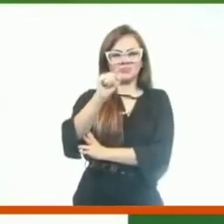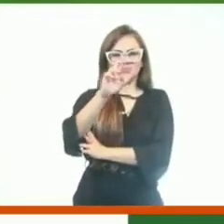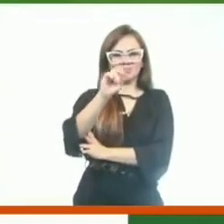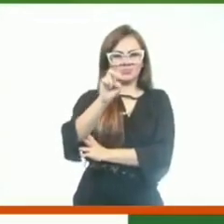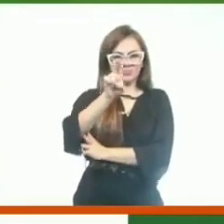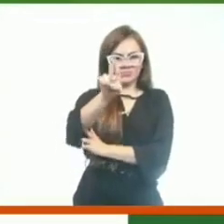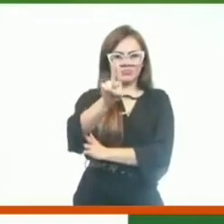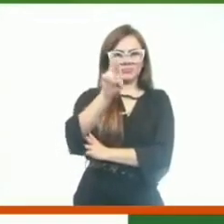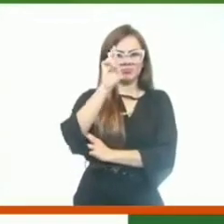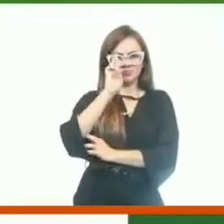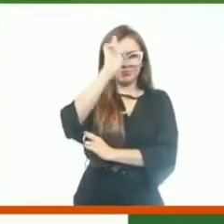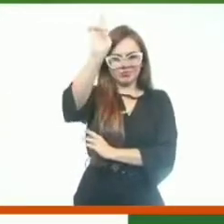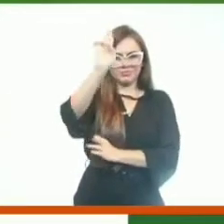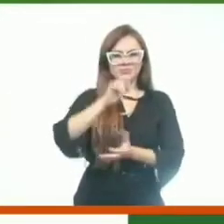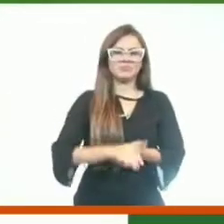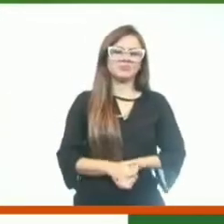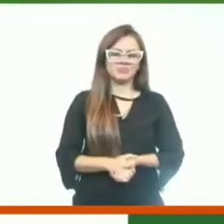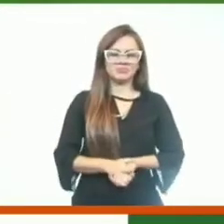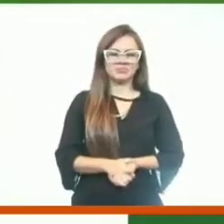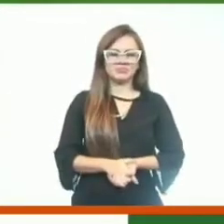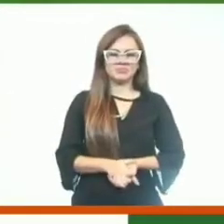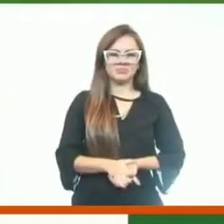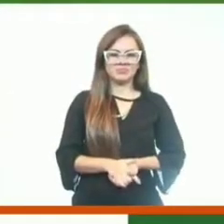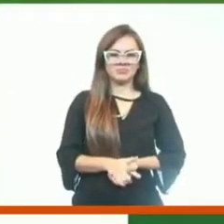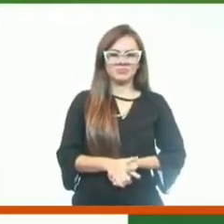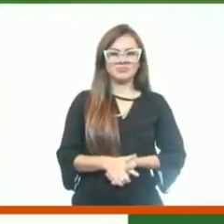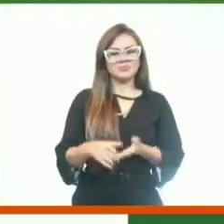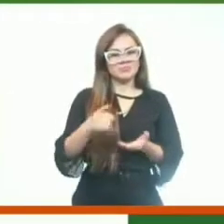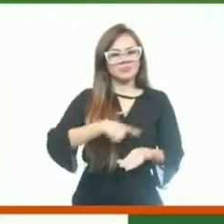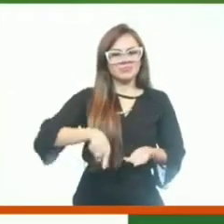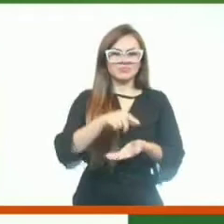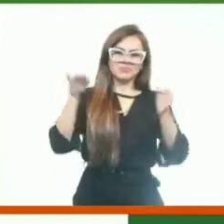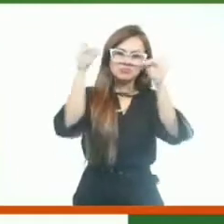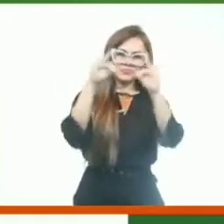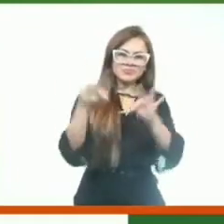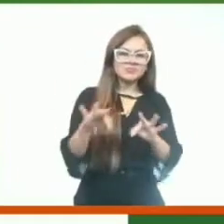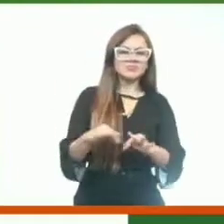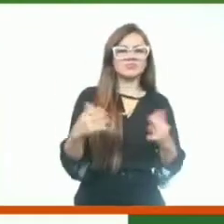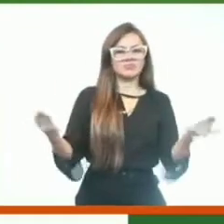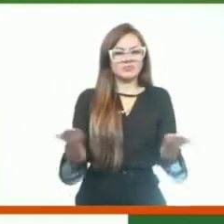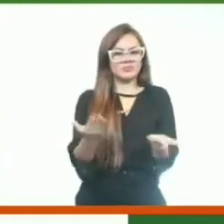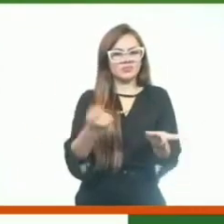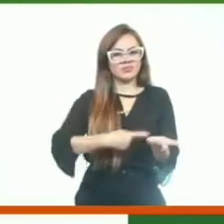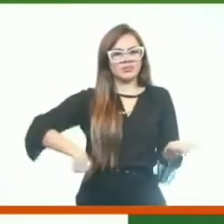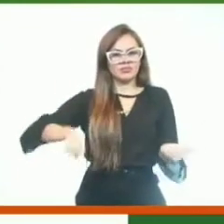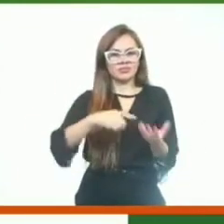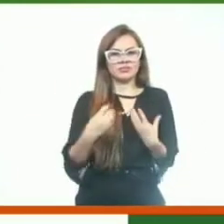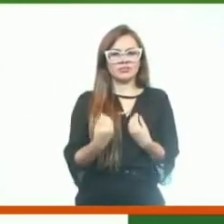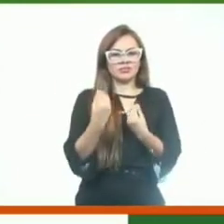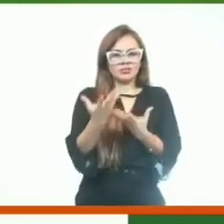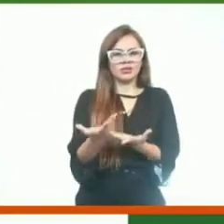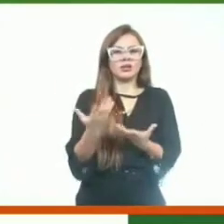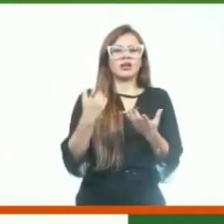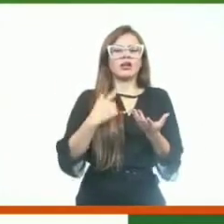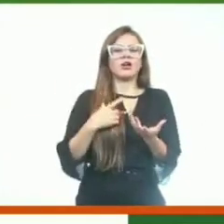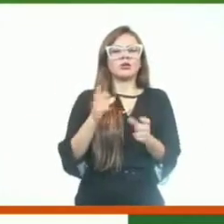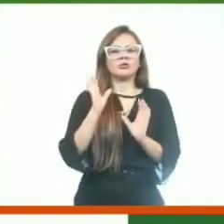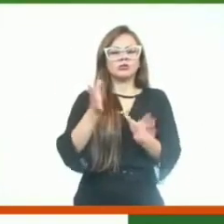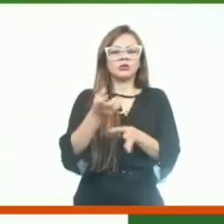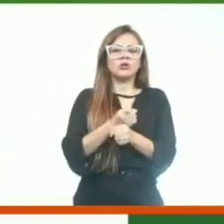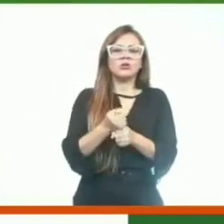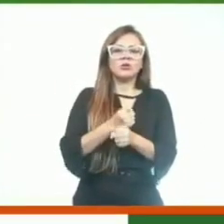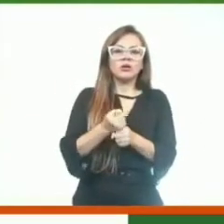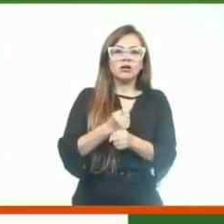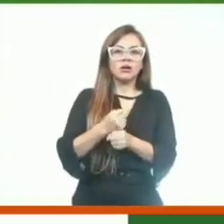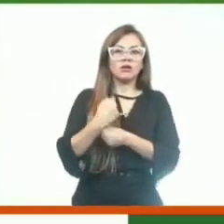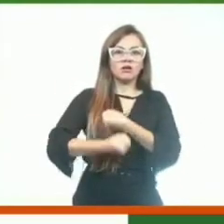tarde. Boa tarde. Nós fico muito feliz em poder entregar essa obra há muito tempo, que